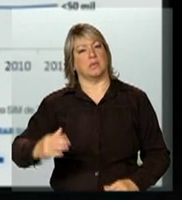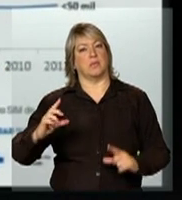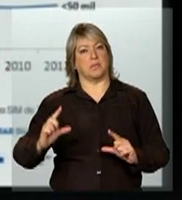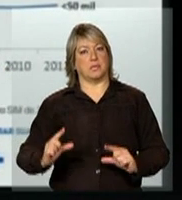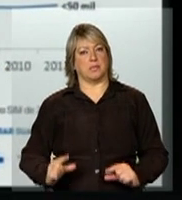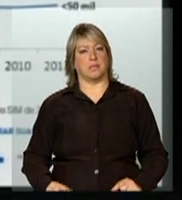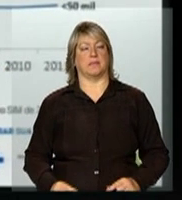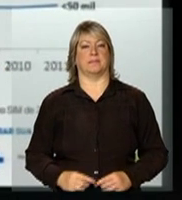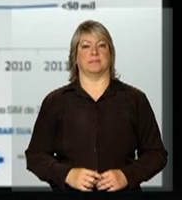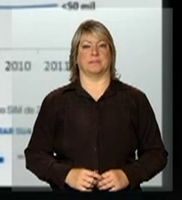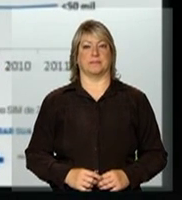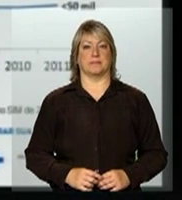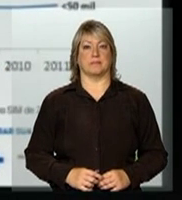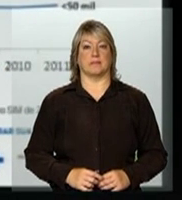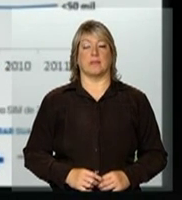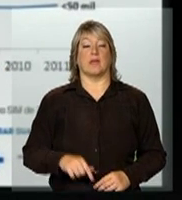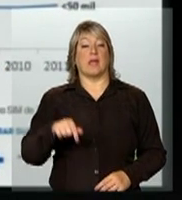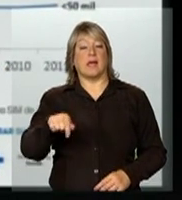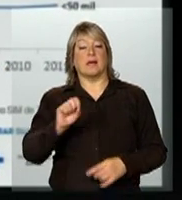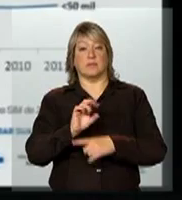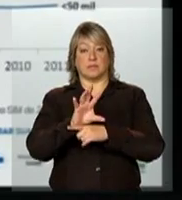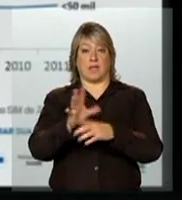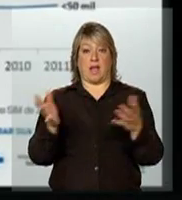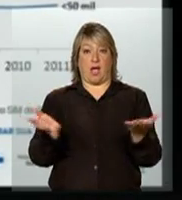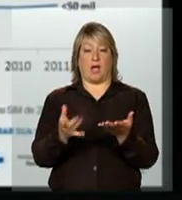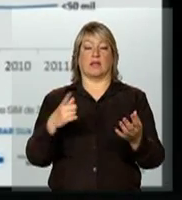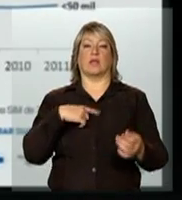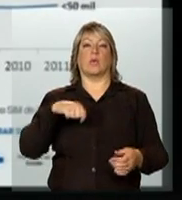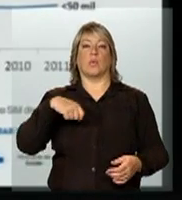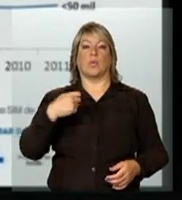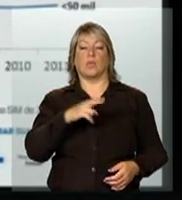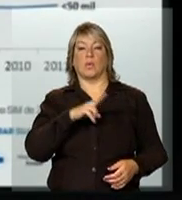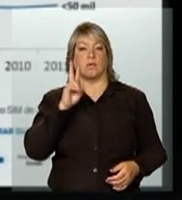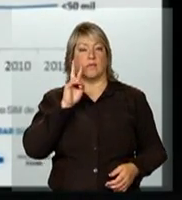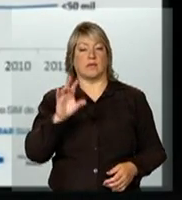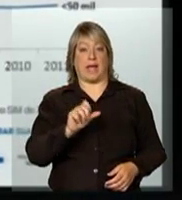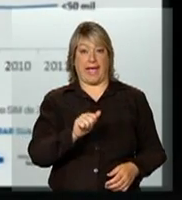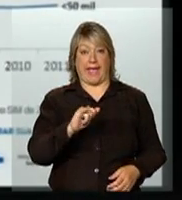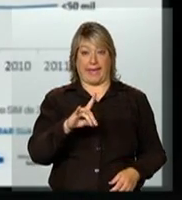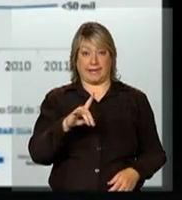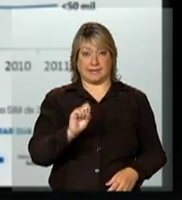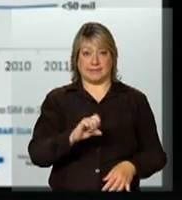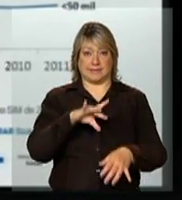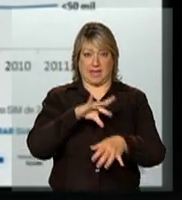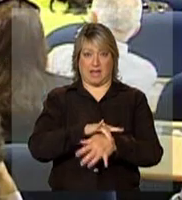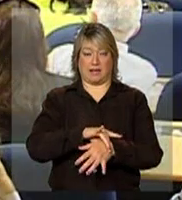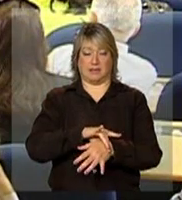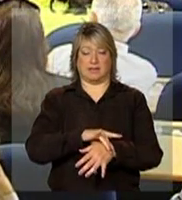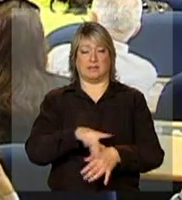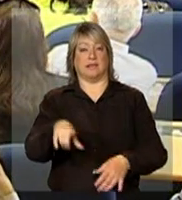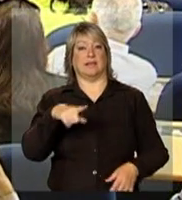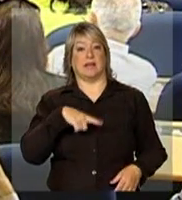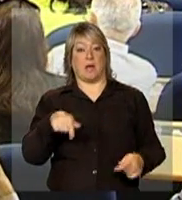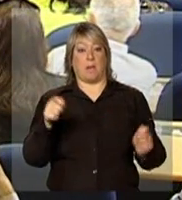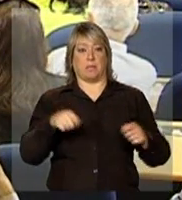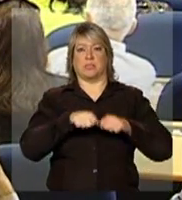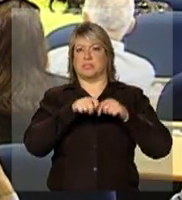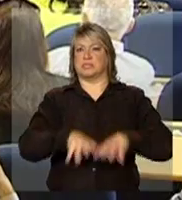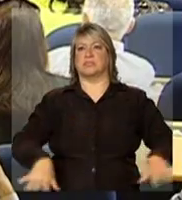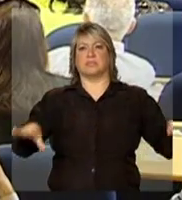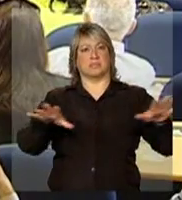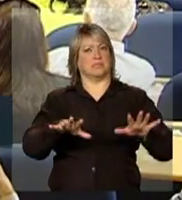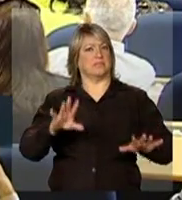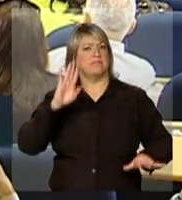Aqui a gente tem, chamando a atenção, a AIDS, vamos dizer assim, a possibilidade de transmissão é universal,